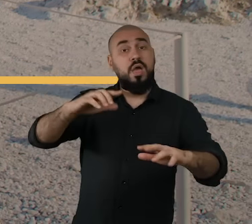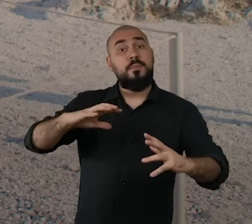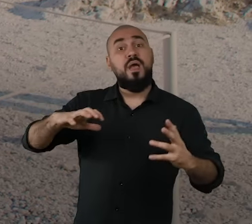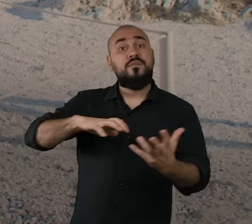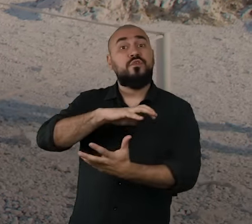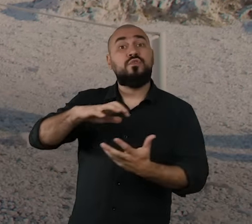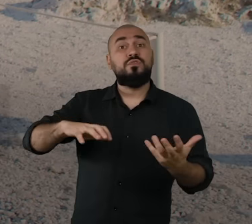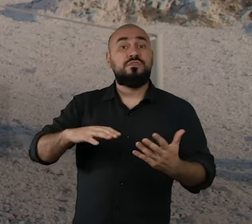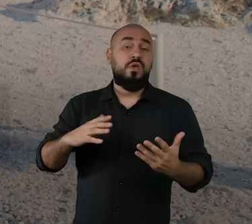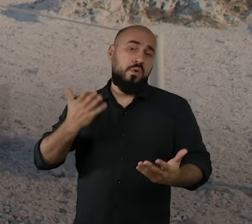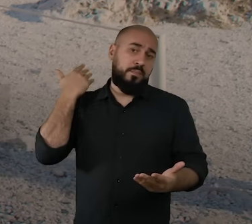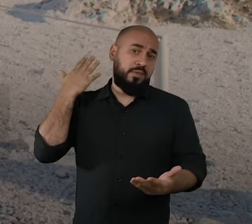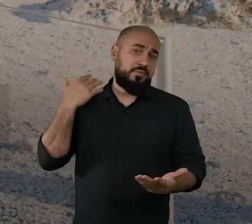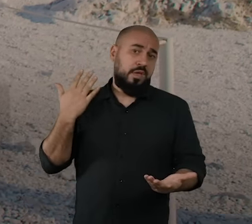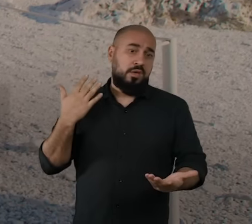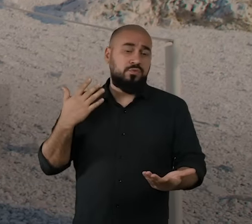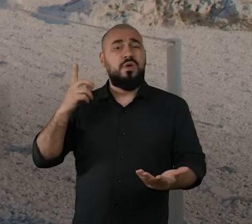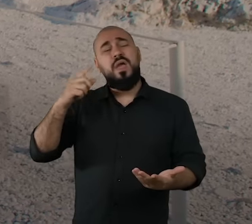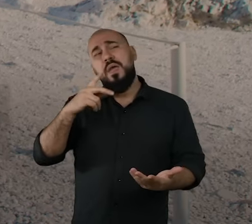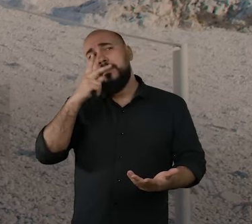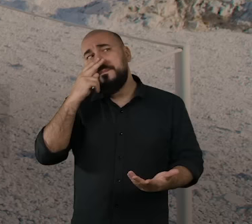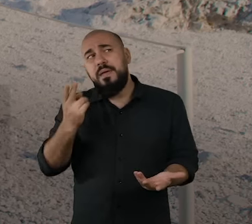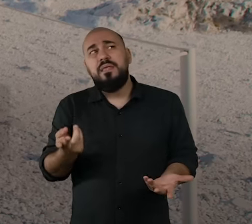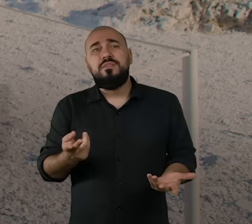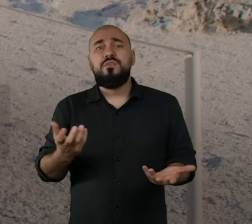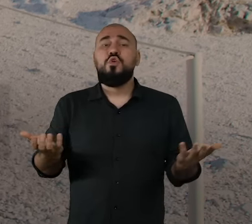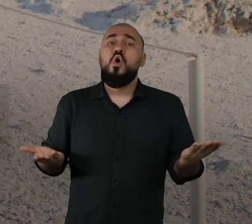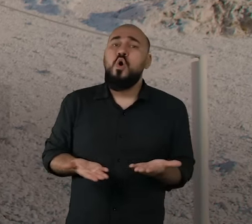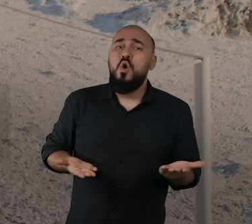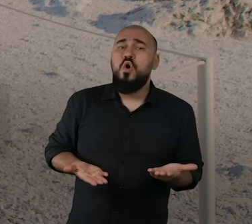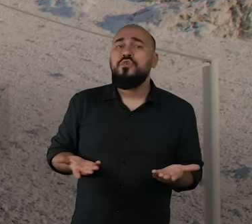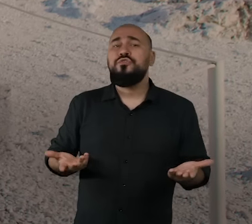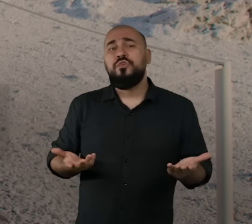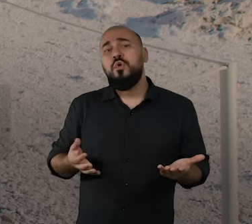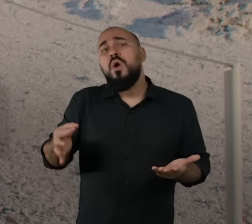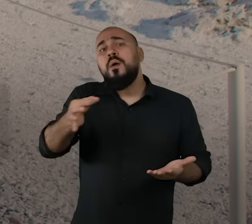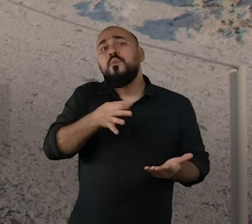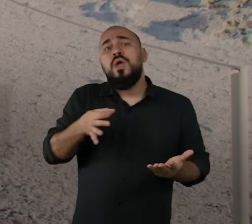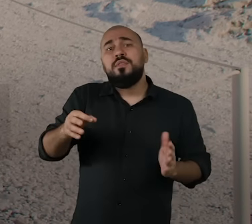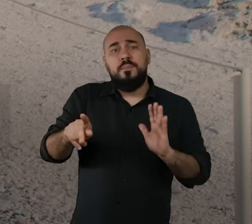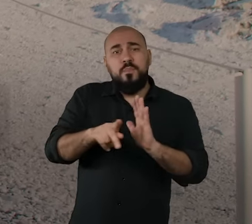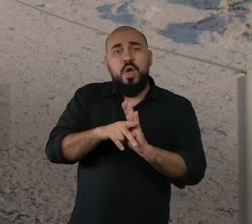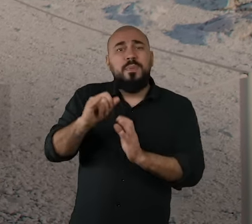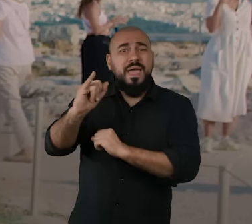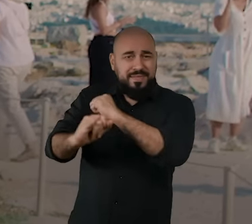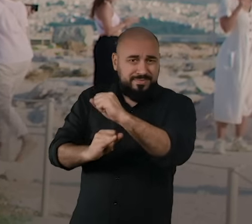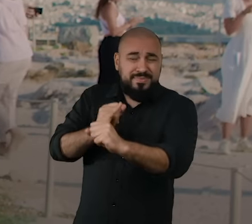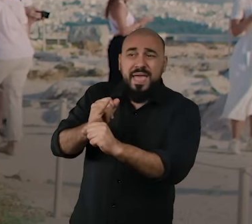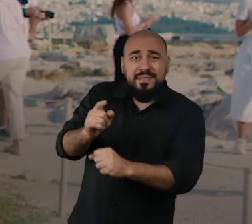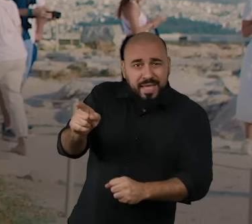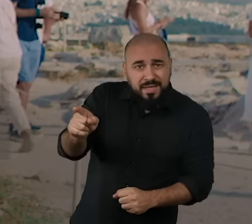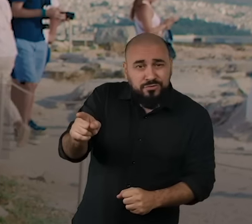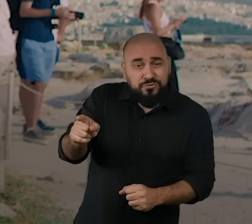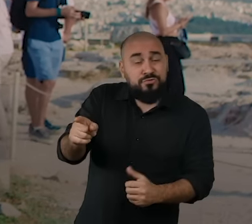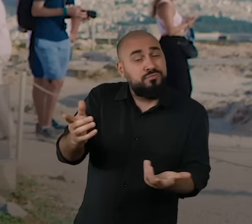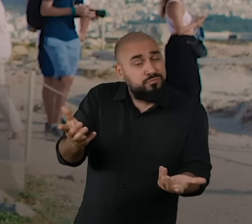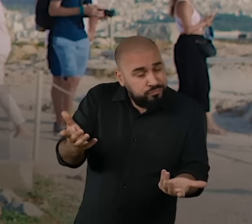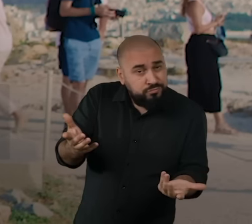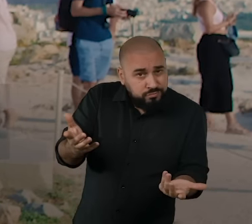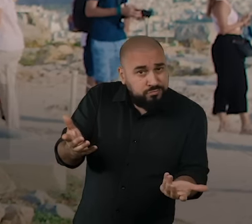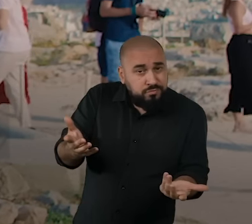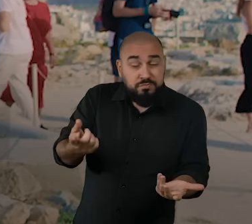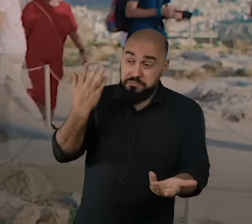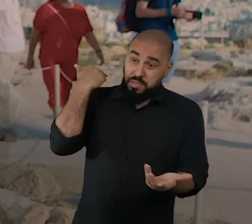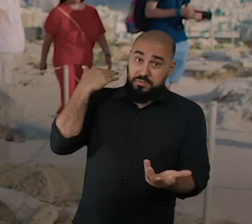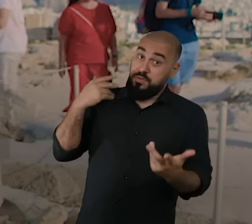comparar, sem medo de exagero, à revolução que estamos tendo hoje com as moedas virtuais. Então agora os comerciantes